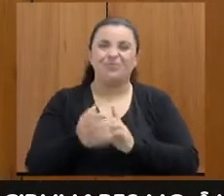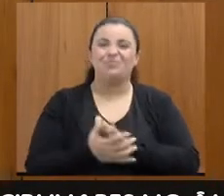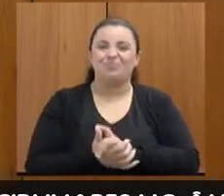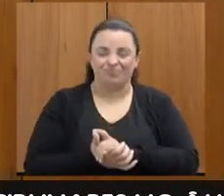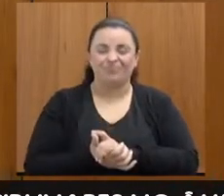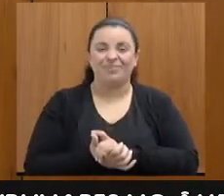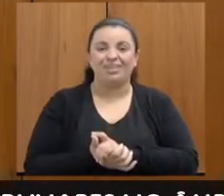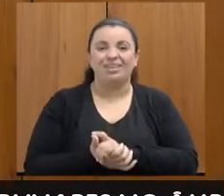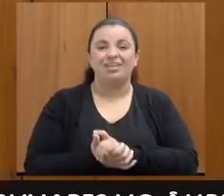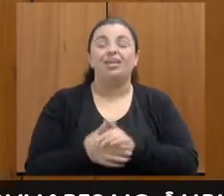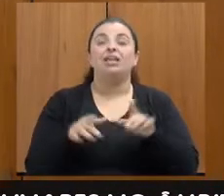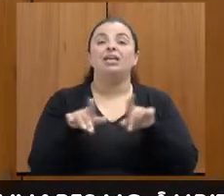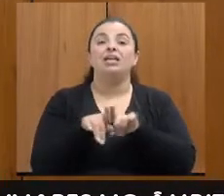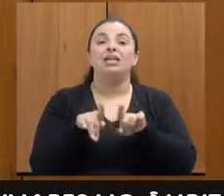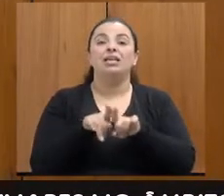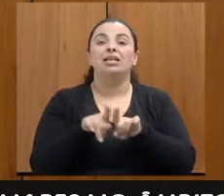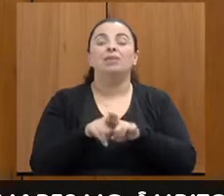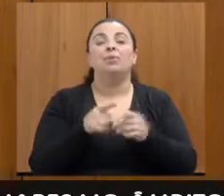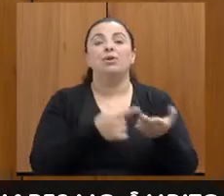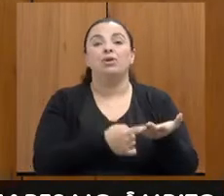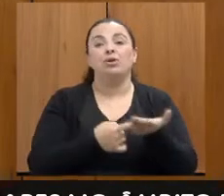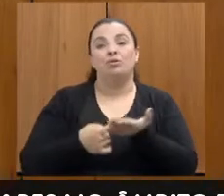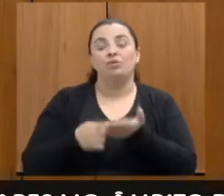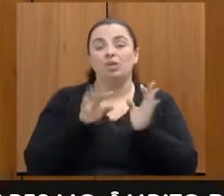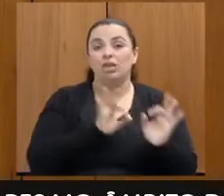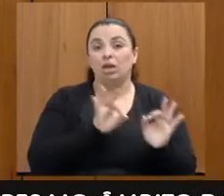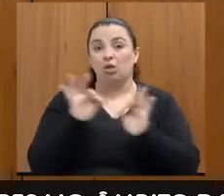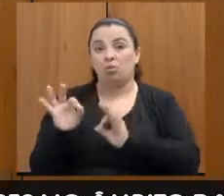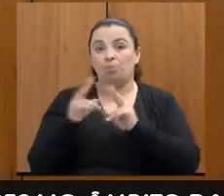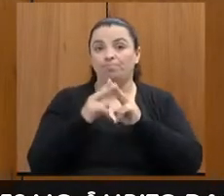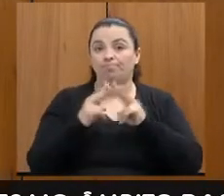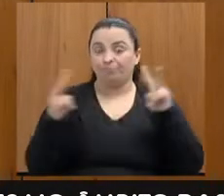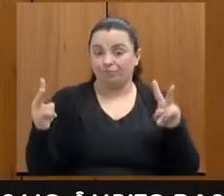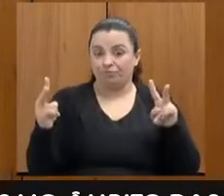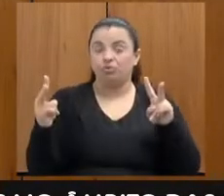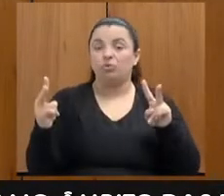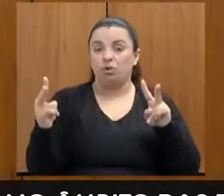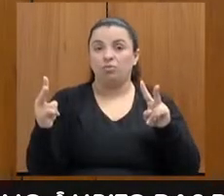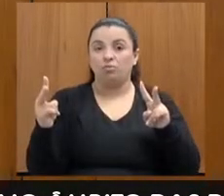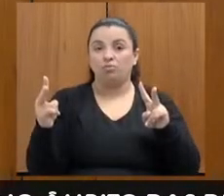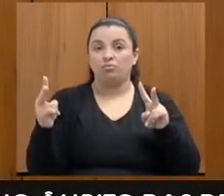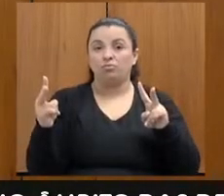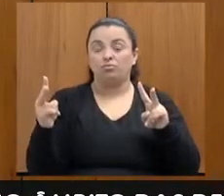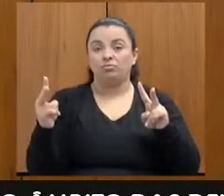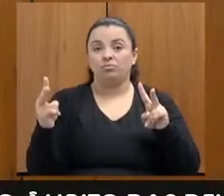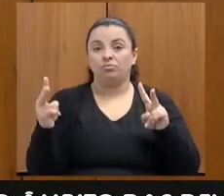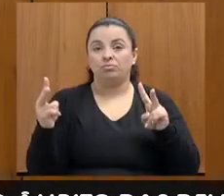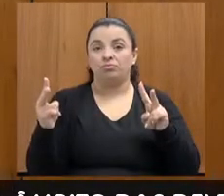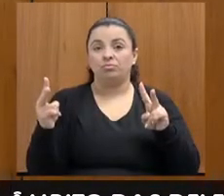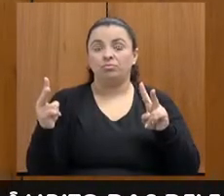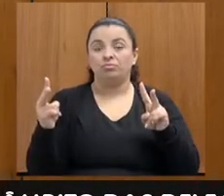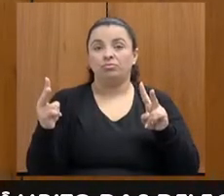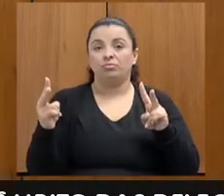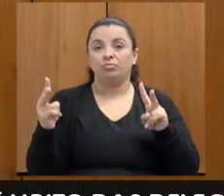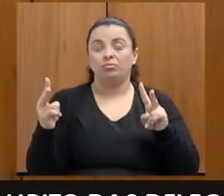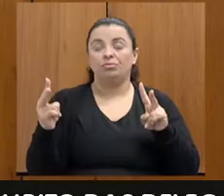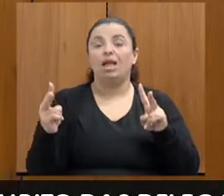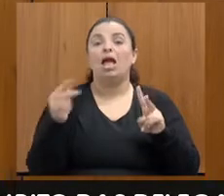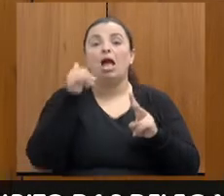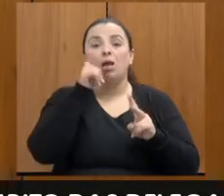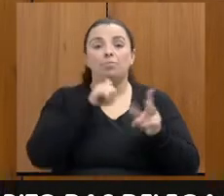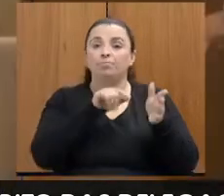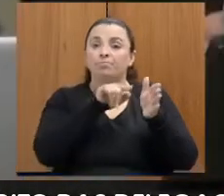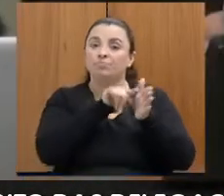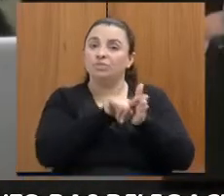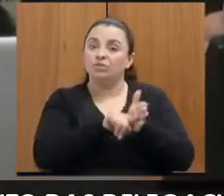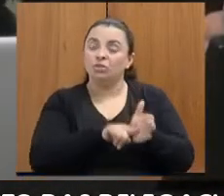e nos acompanho em formato virtual, a investigadora da